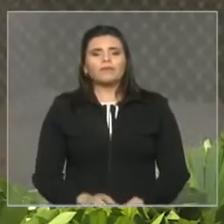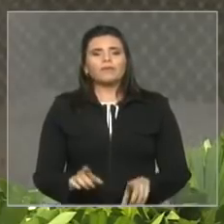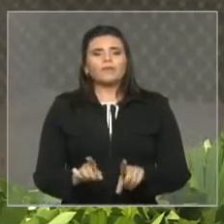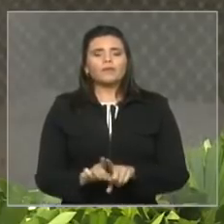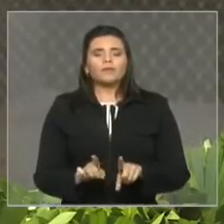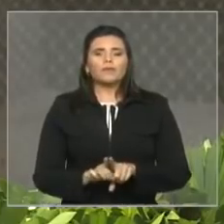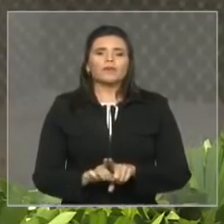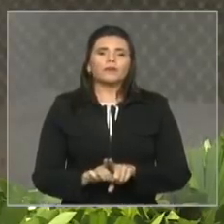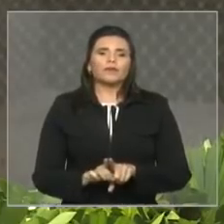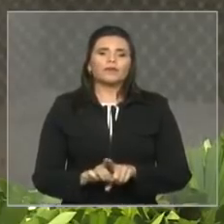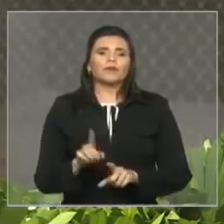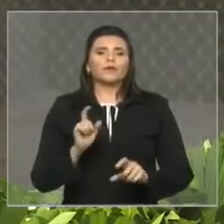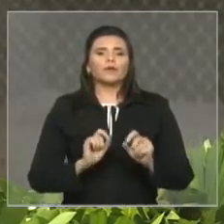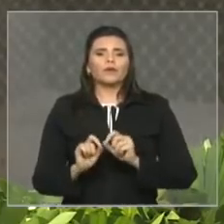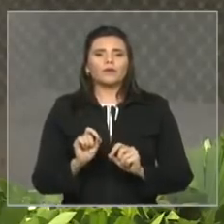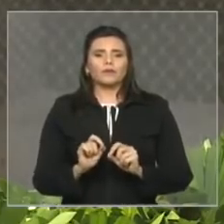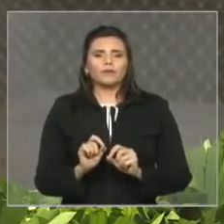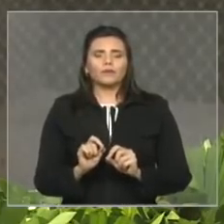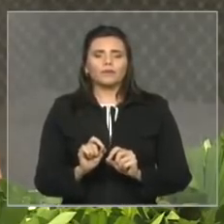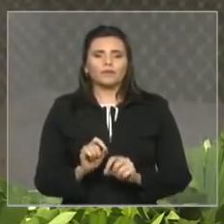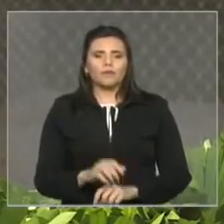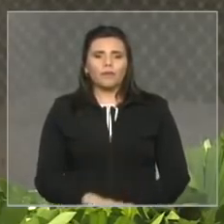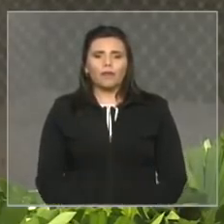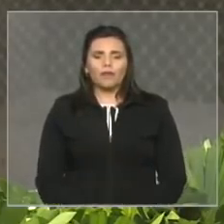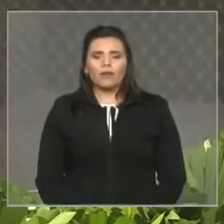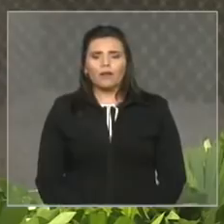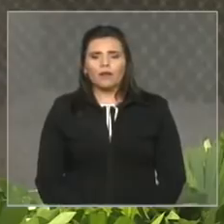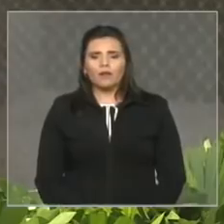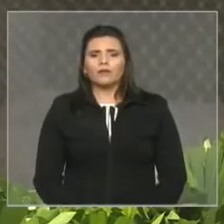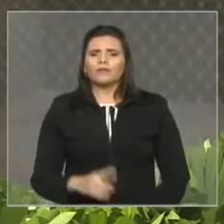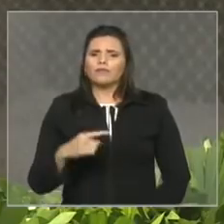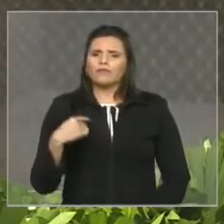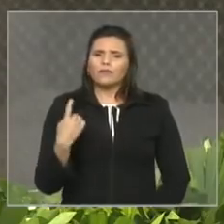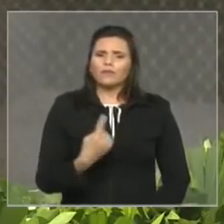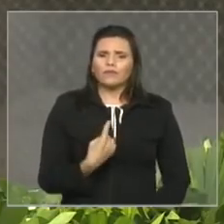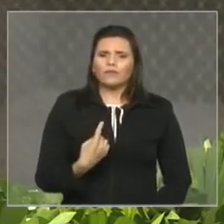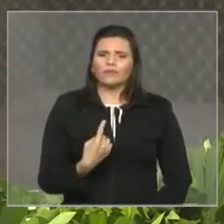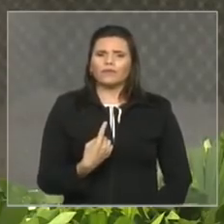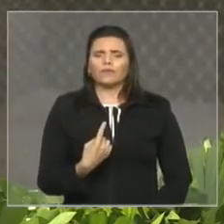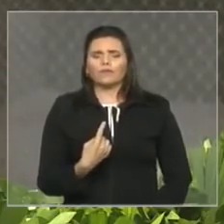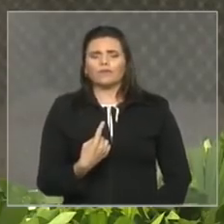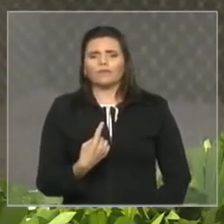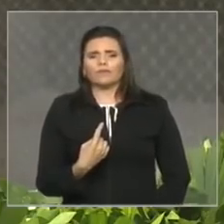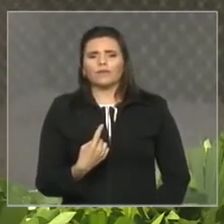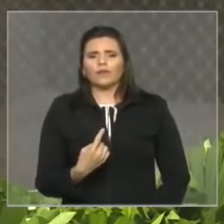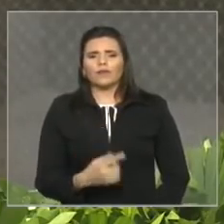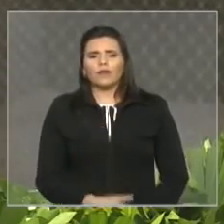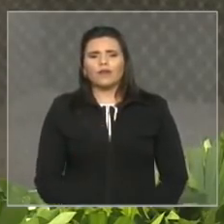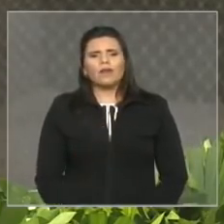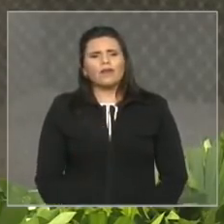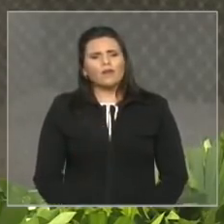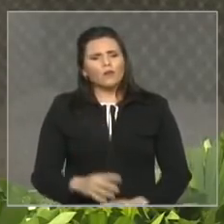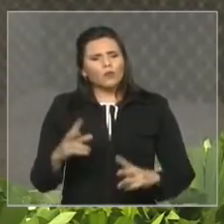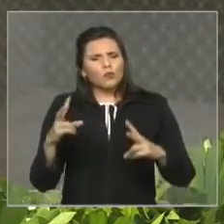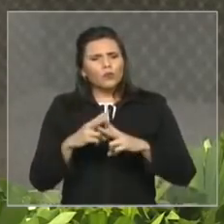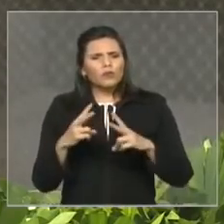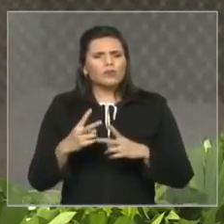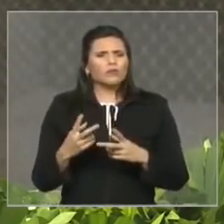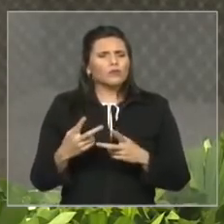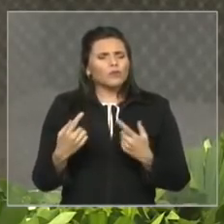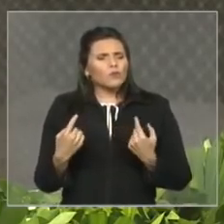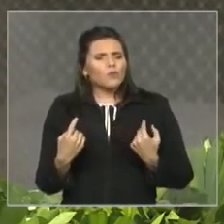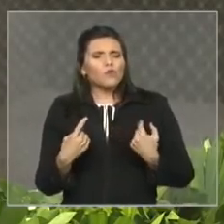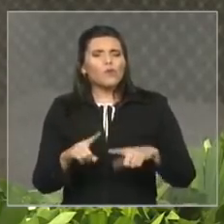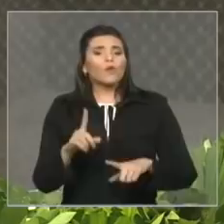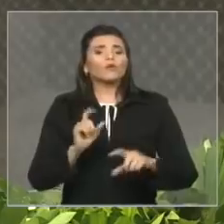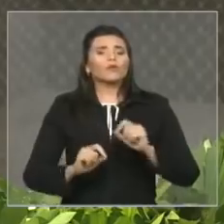respeito ao princípio da capacidade contributiva nós estamos garantindo o combate efetivo à mortalidade infantil